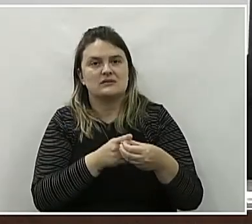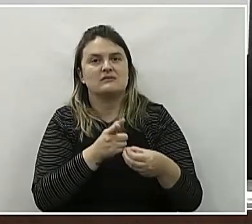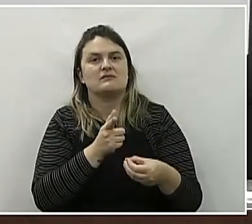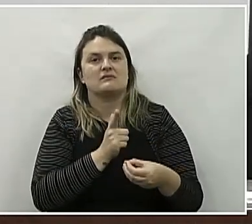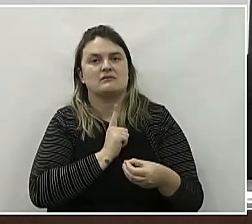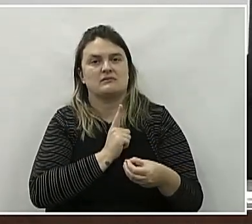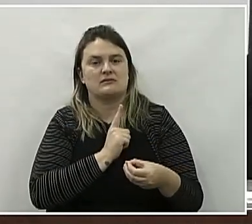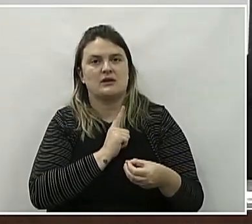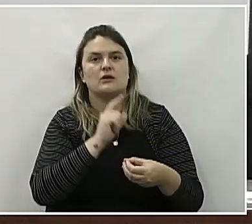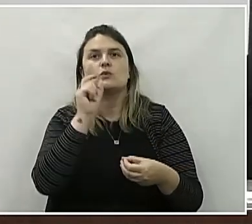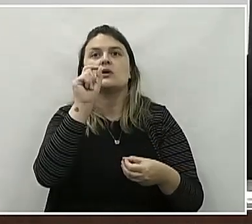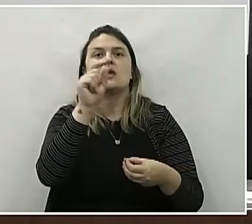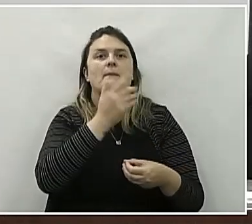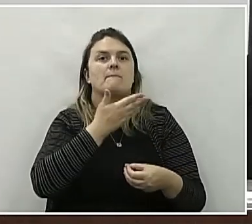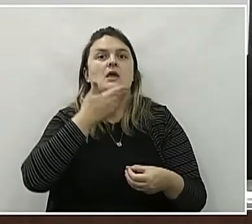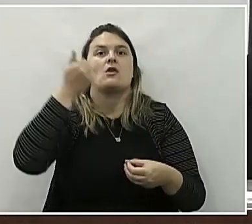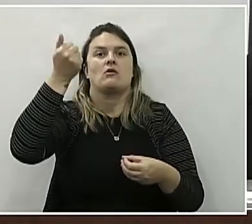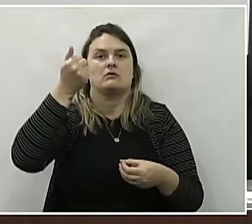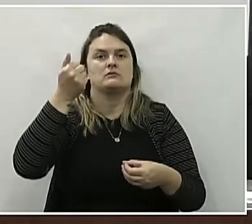as melhores